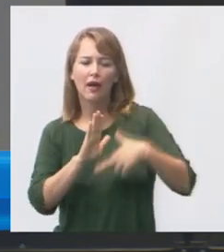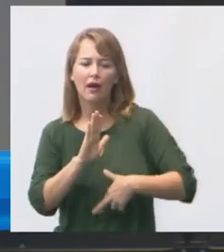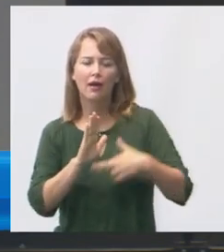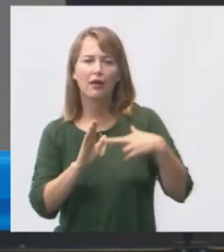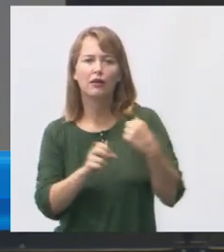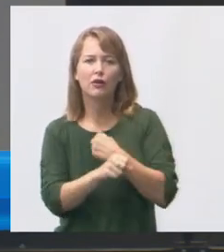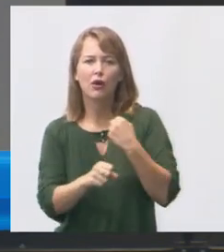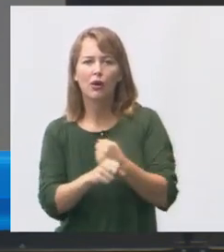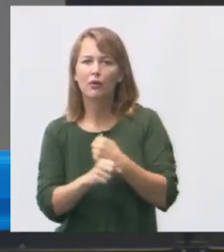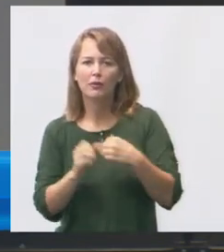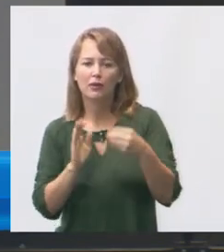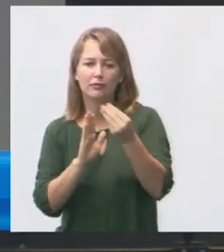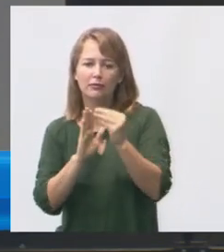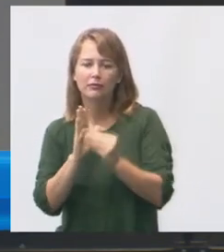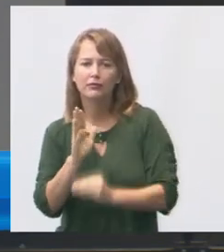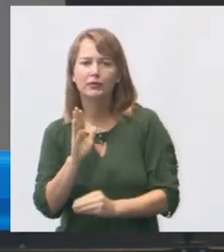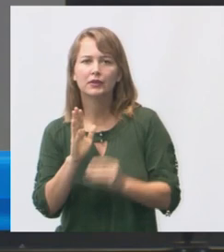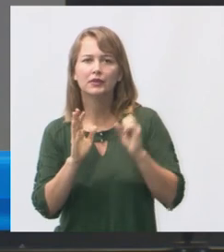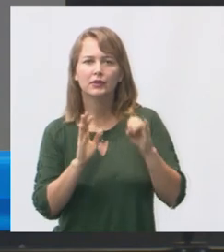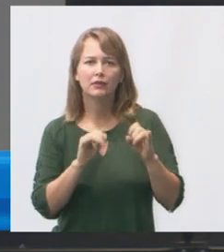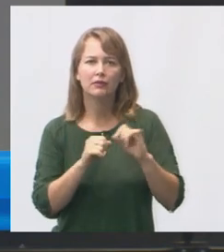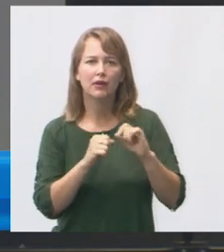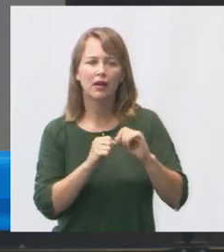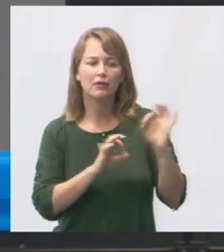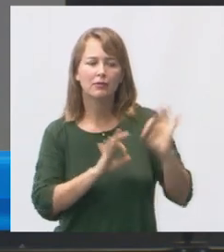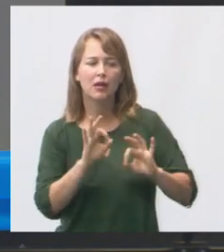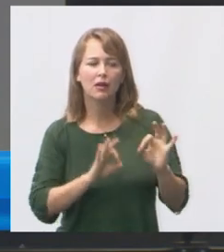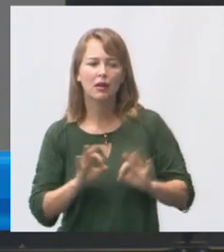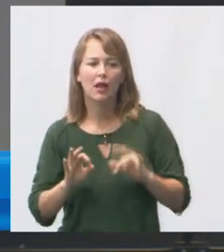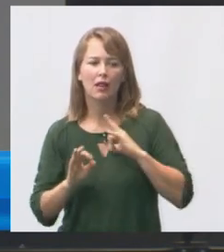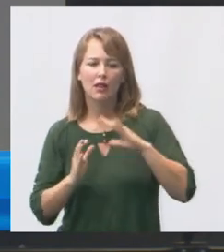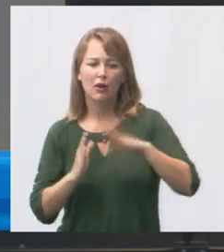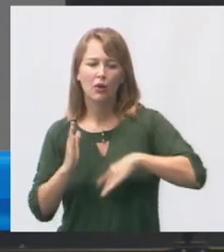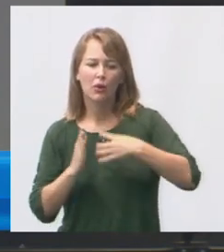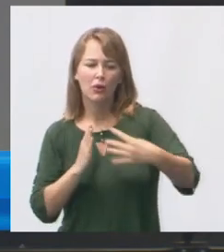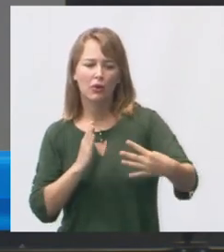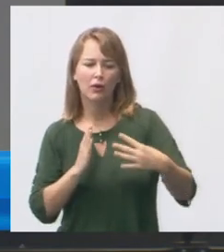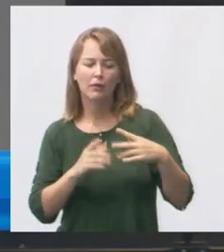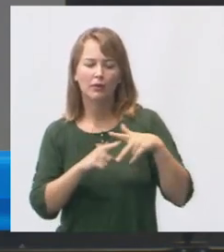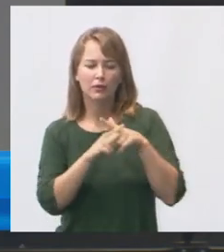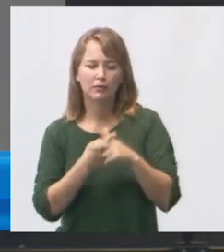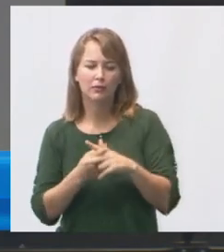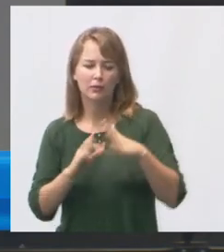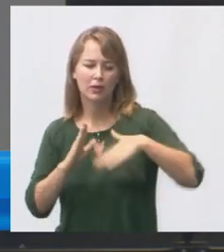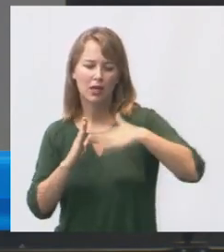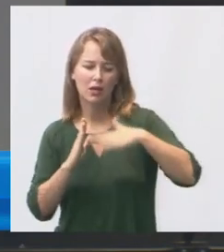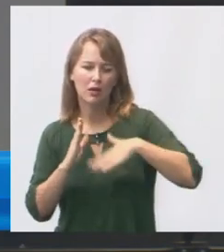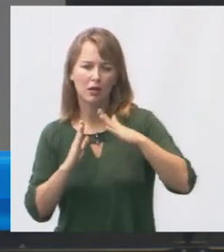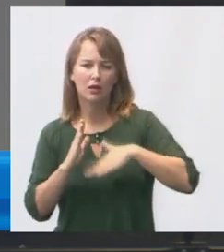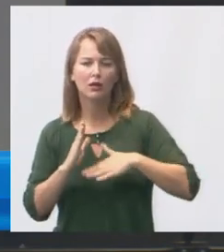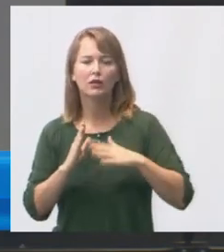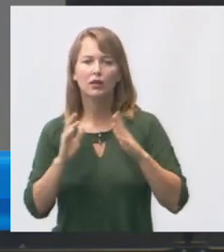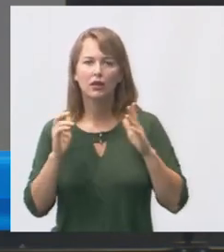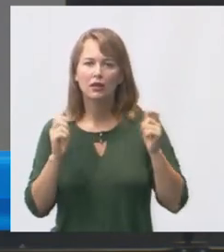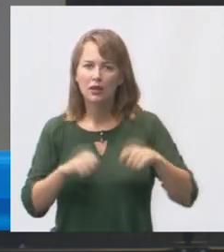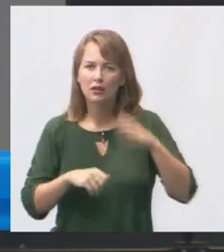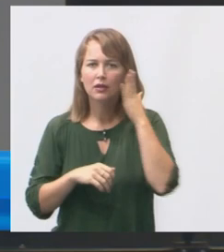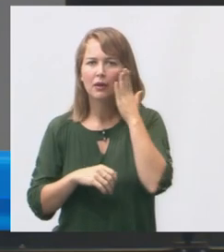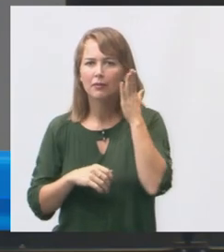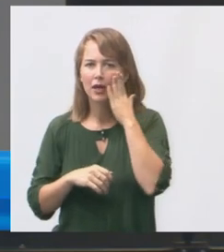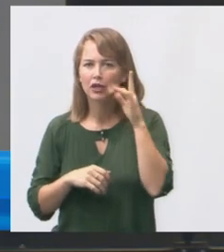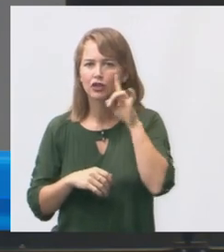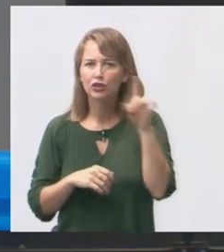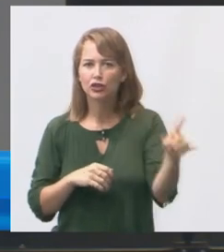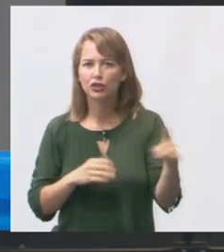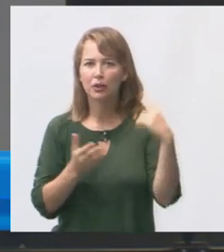então se você faz um planejamento e tem um cronograma de manutenção você sabe que no dia